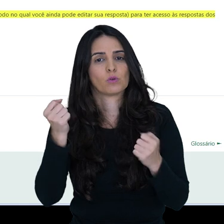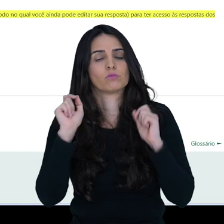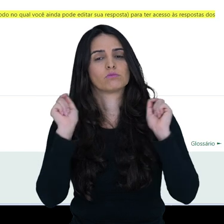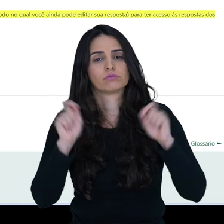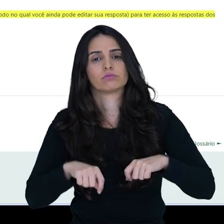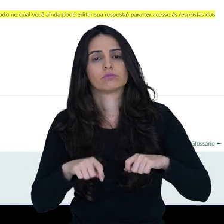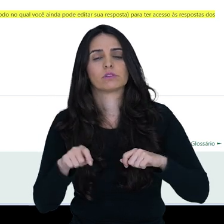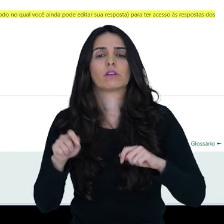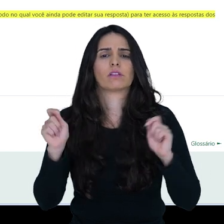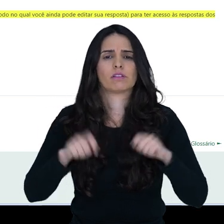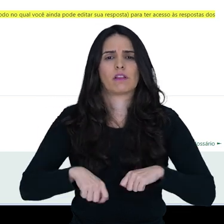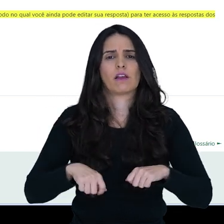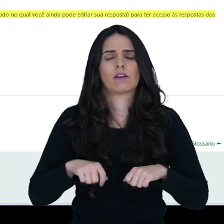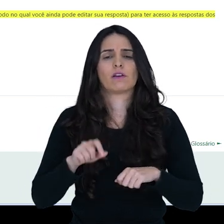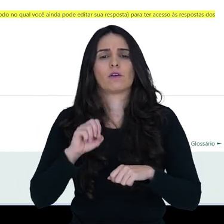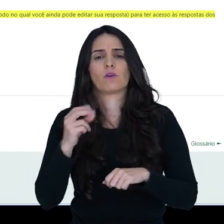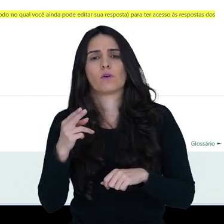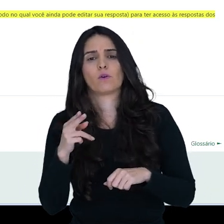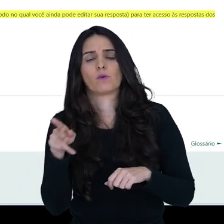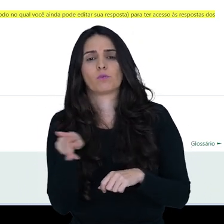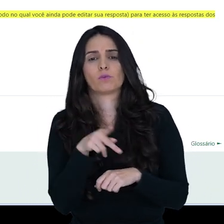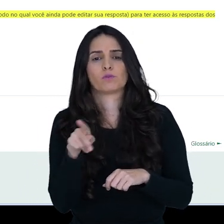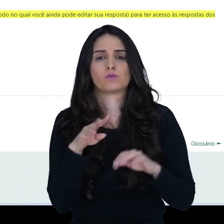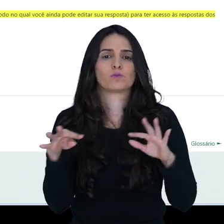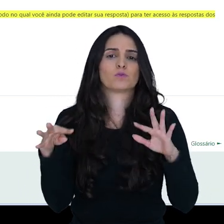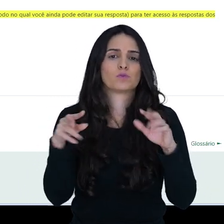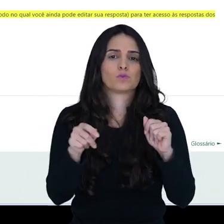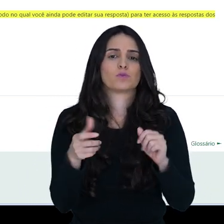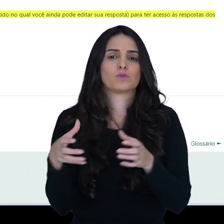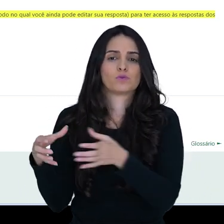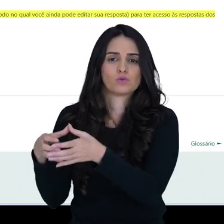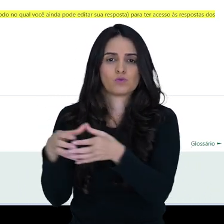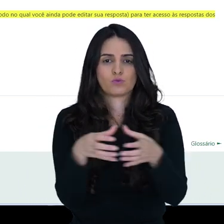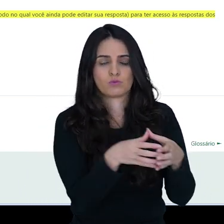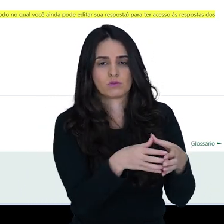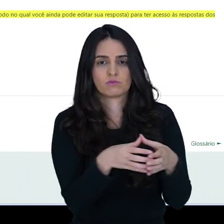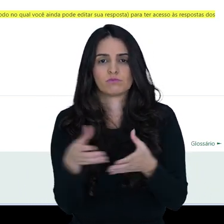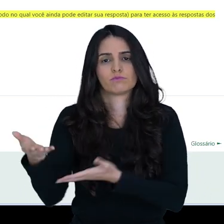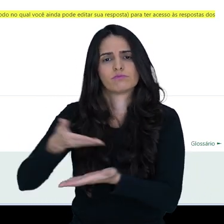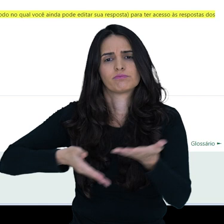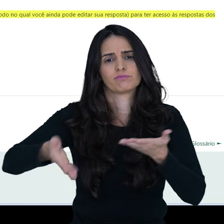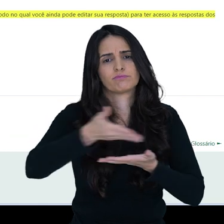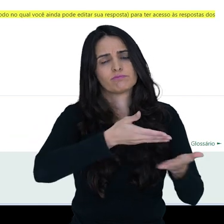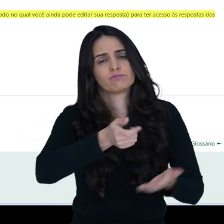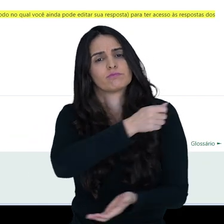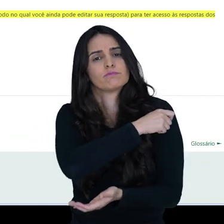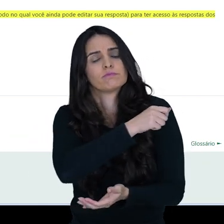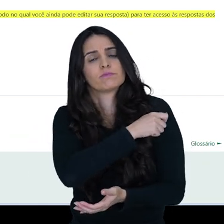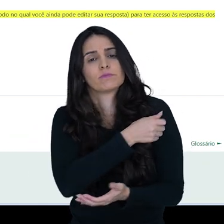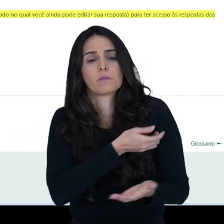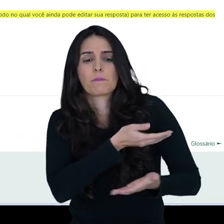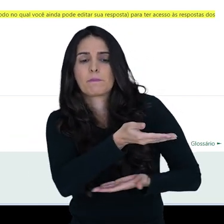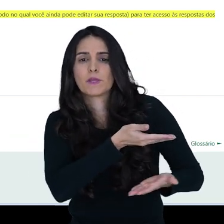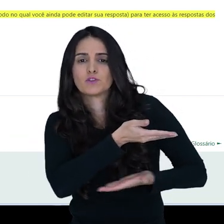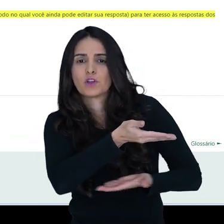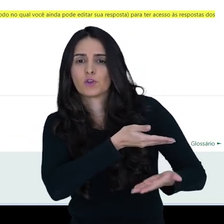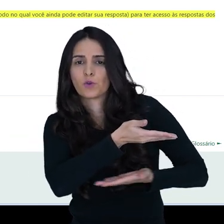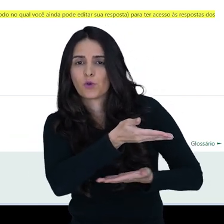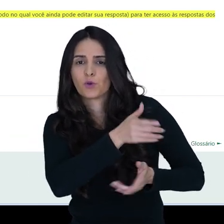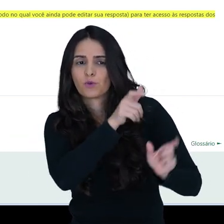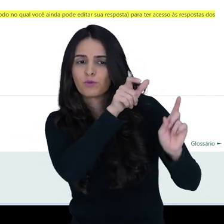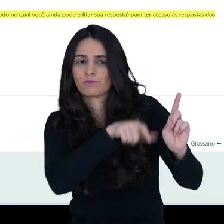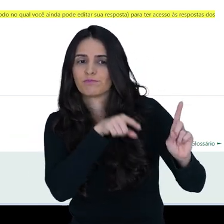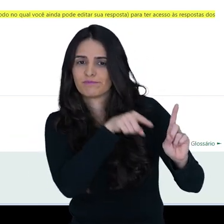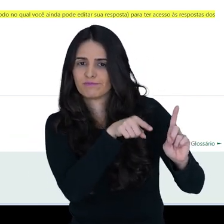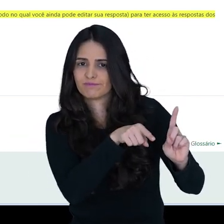mediador faça, ou o professor vai precisar fazer para todas as turmas. Como a interação do aluno é feita com o mediador,